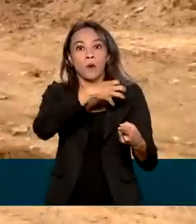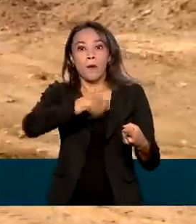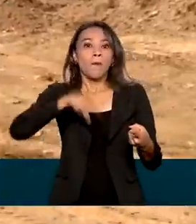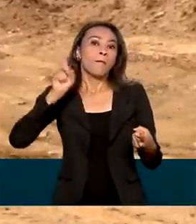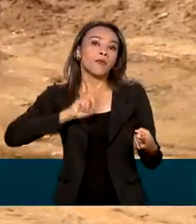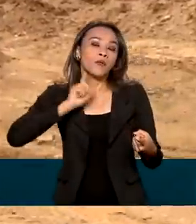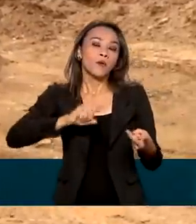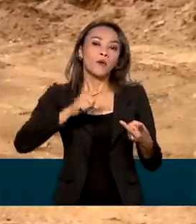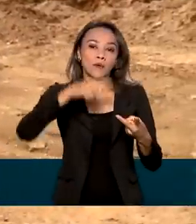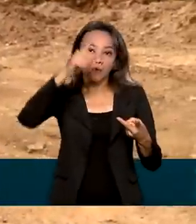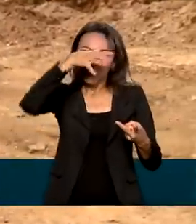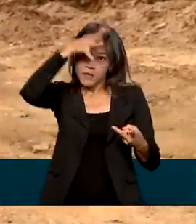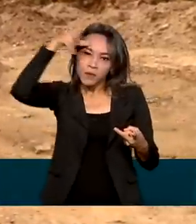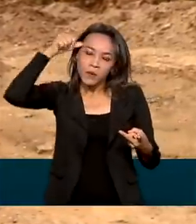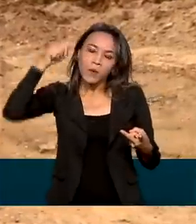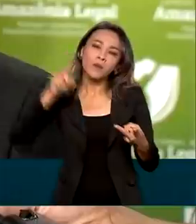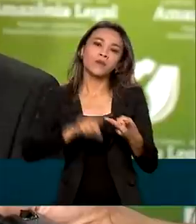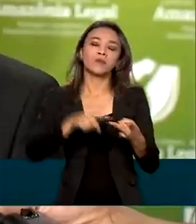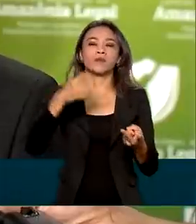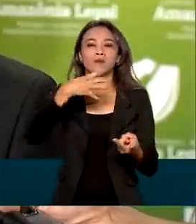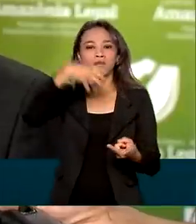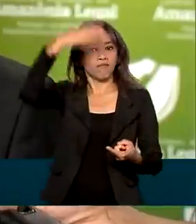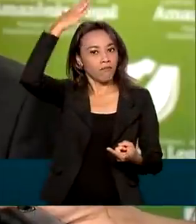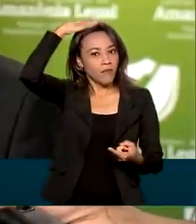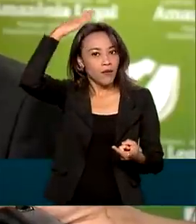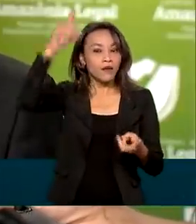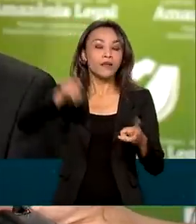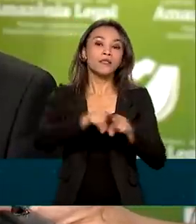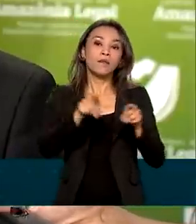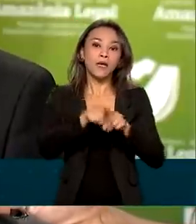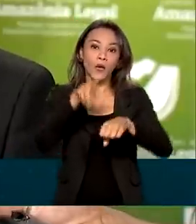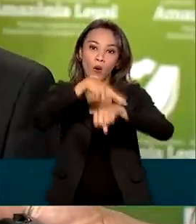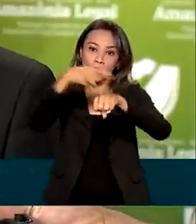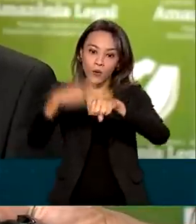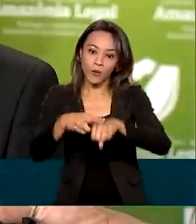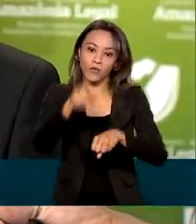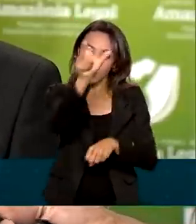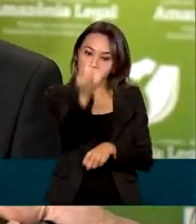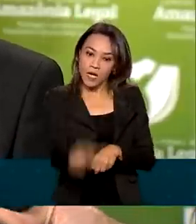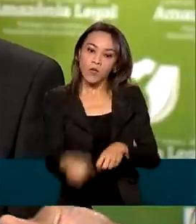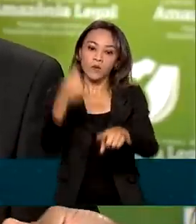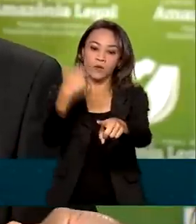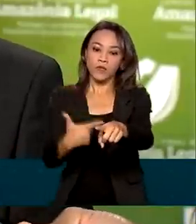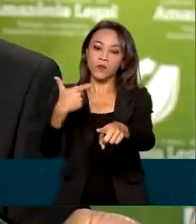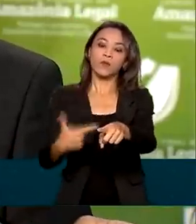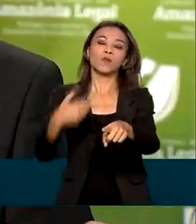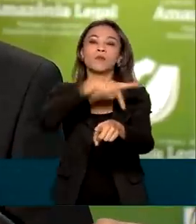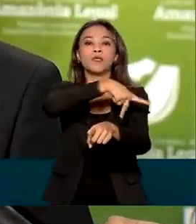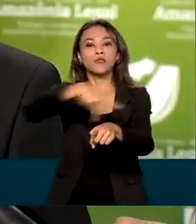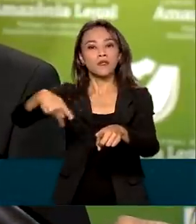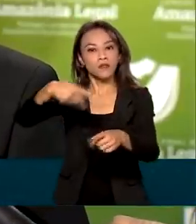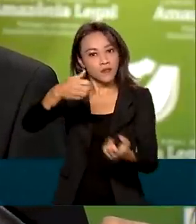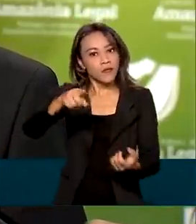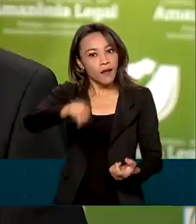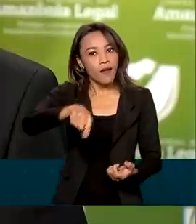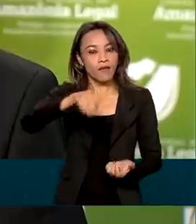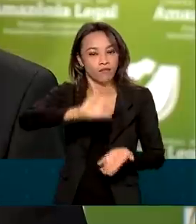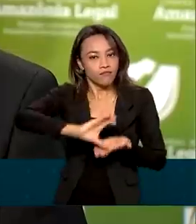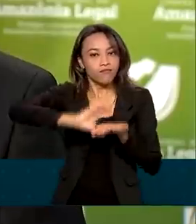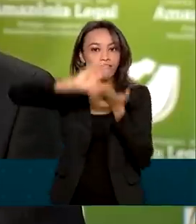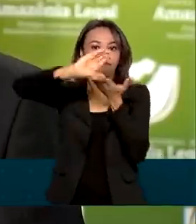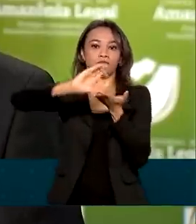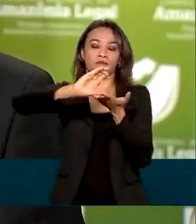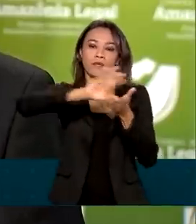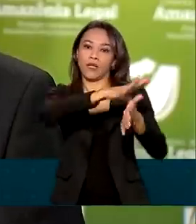Amazonas, Pará e Rondônia. O vice-presidente Hamilton Mourão e presidente do Conselho Nacional da Amazônia